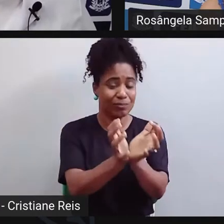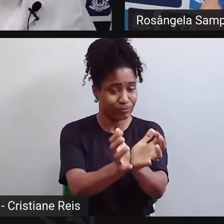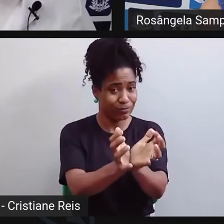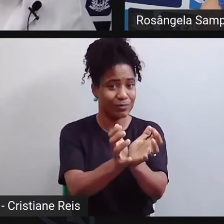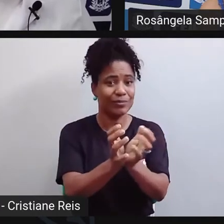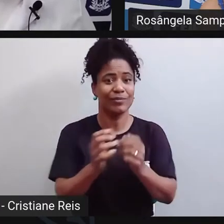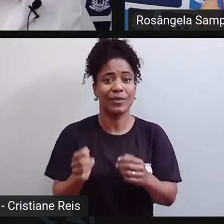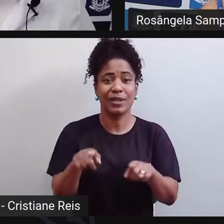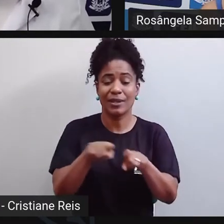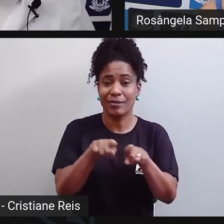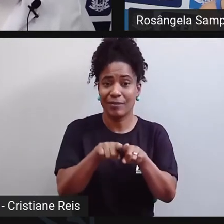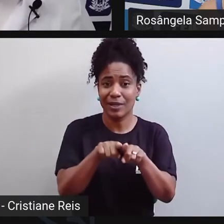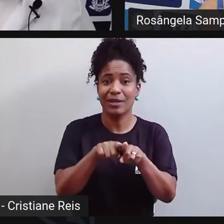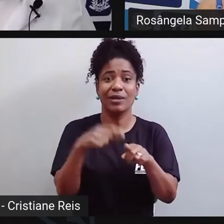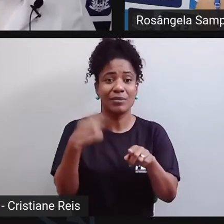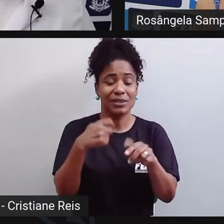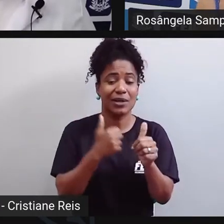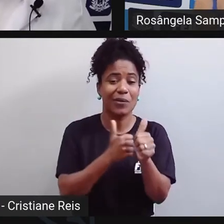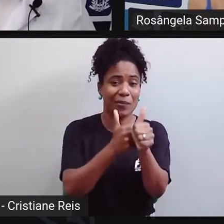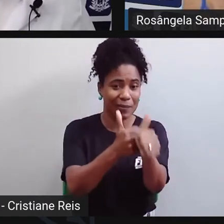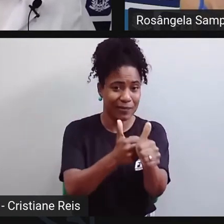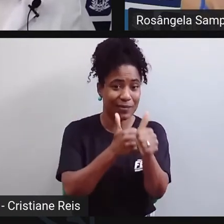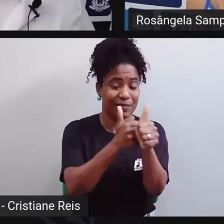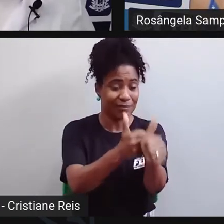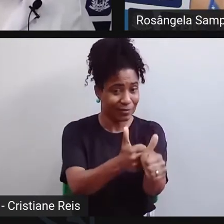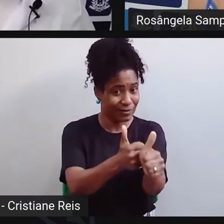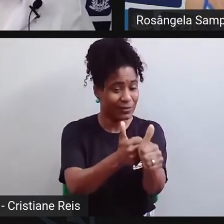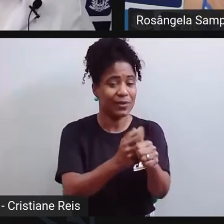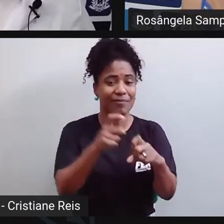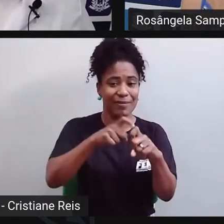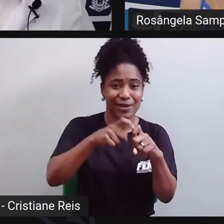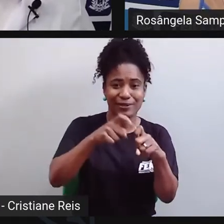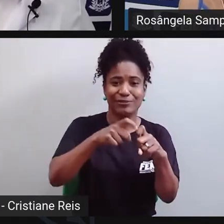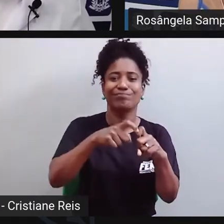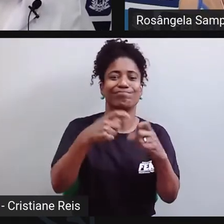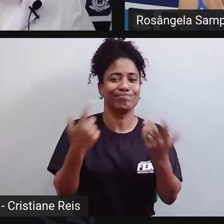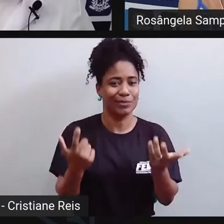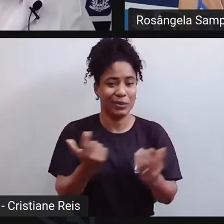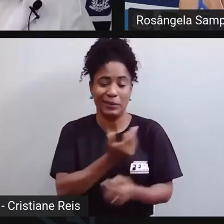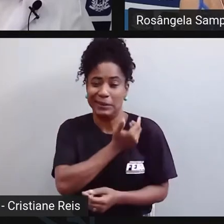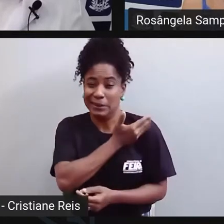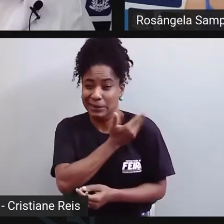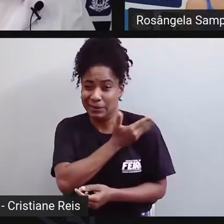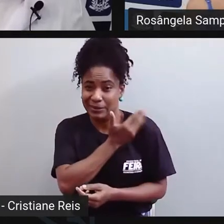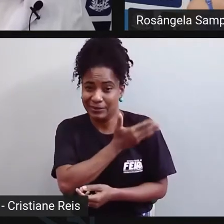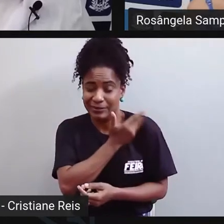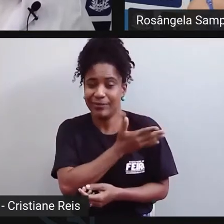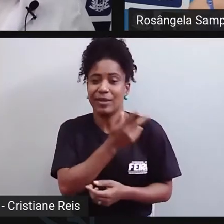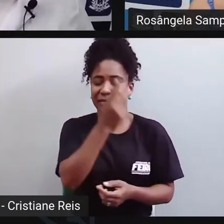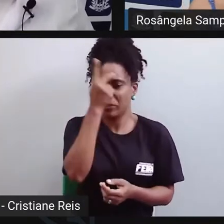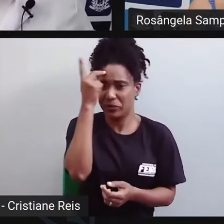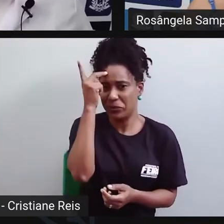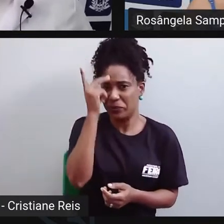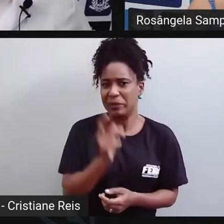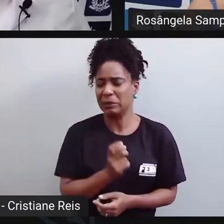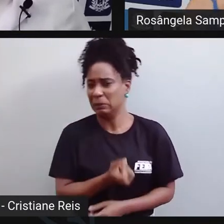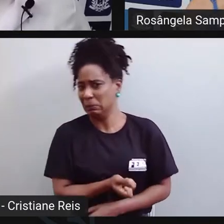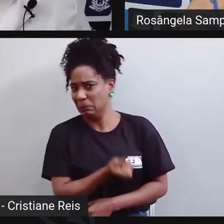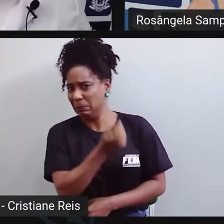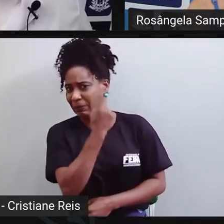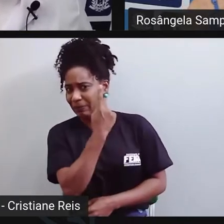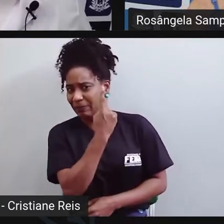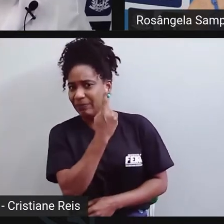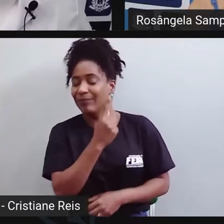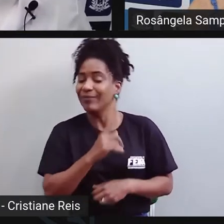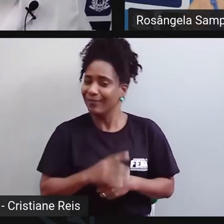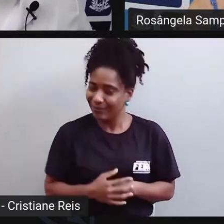acompanhamentos no CAPES, tudo isso tem muito preconceito, tem muito estigma por parte da população para essas pessoas